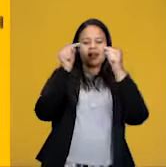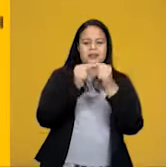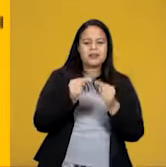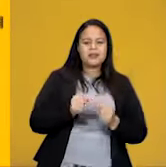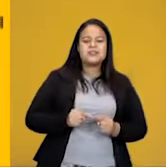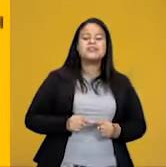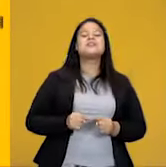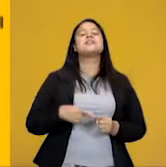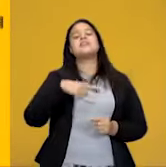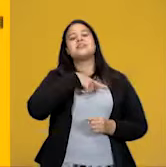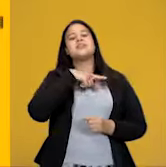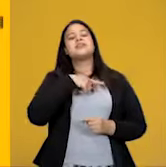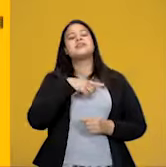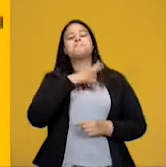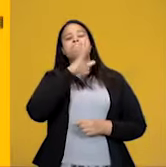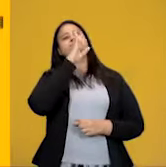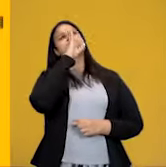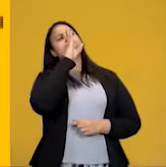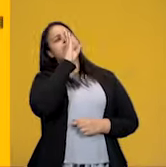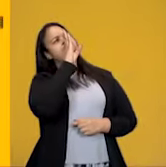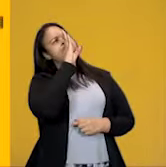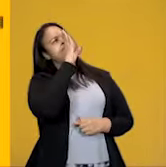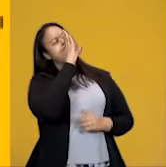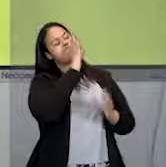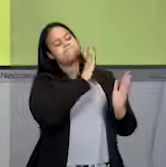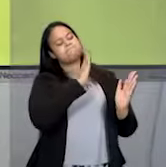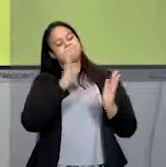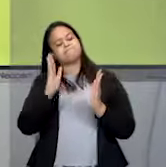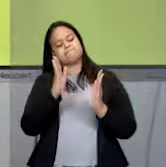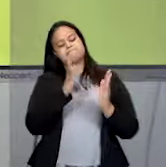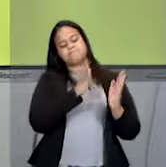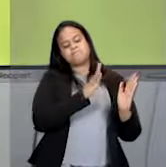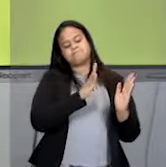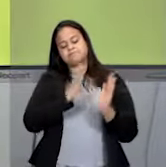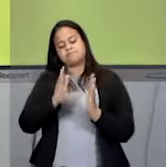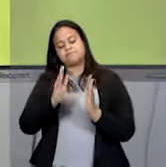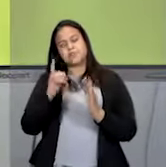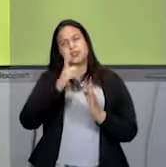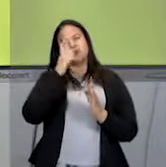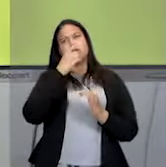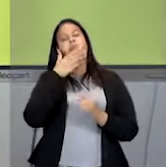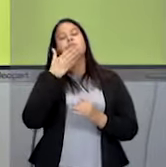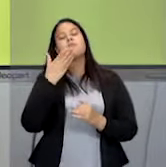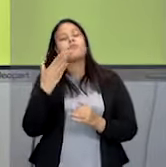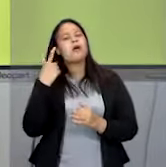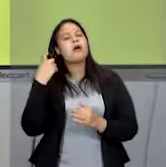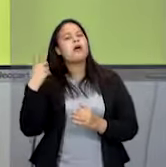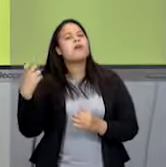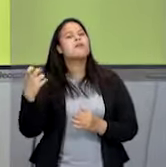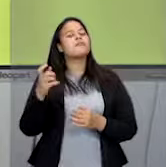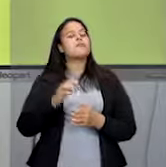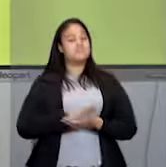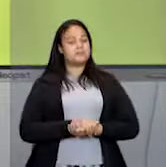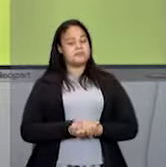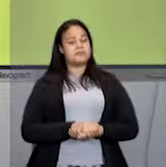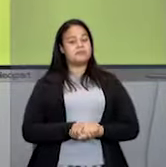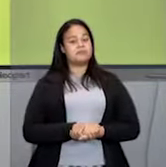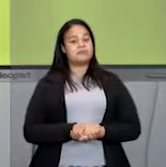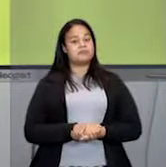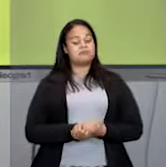Nós vamos ter o silêncio. Nós vamos ter a sequência de som. A altura do som. Todos eles através de desenhos